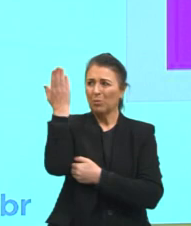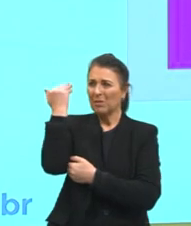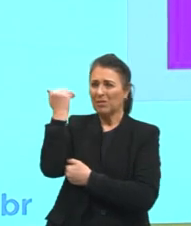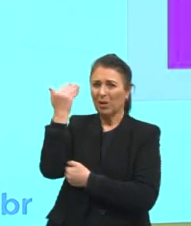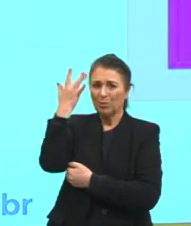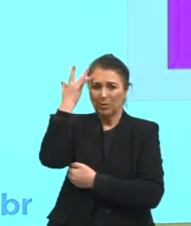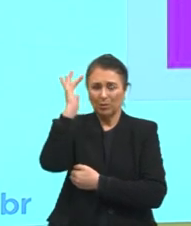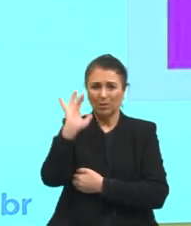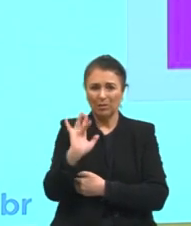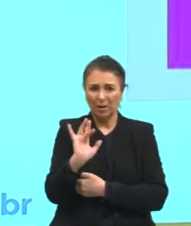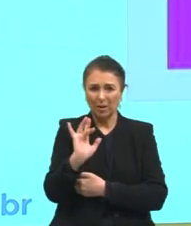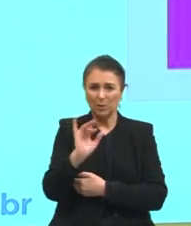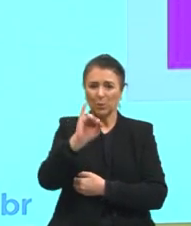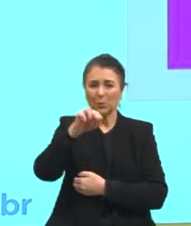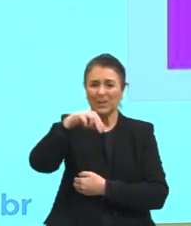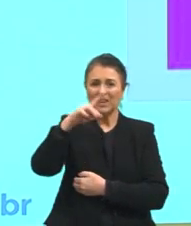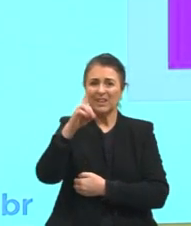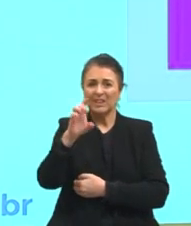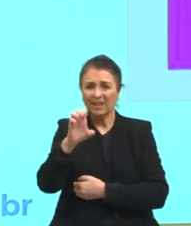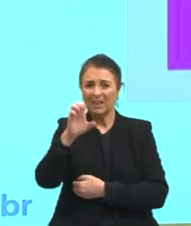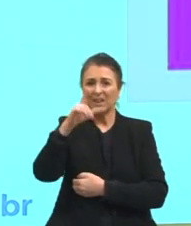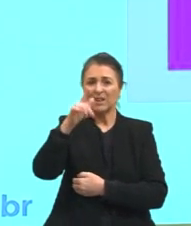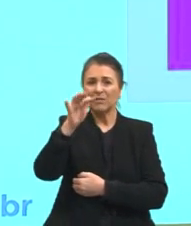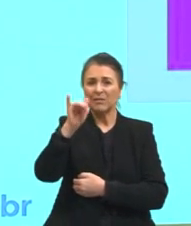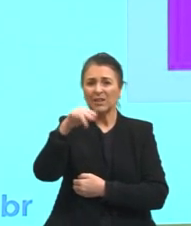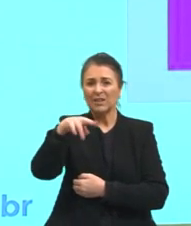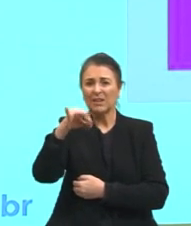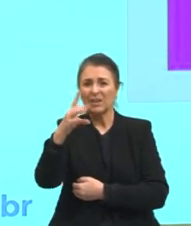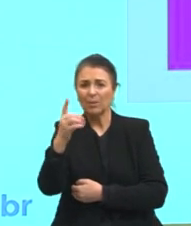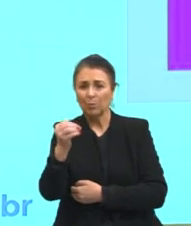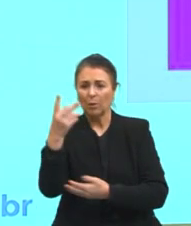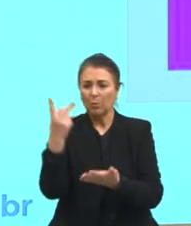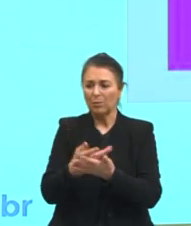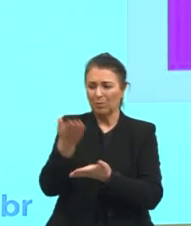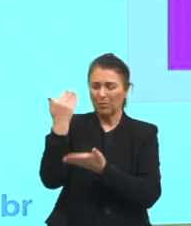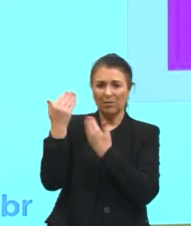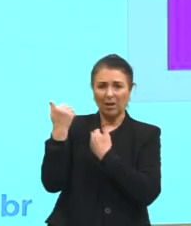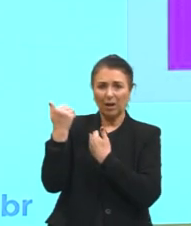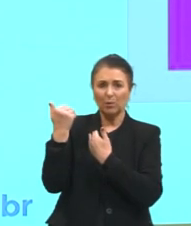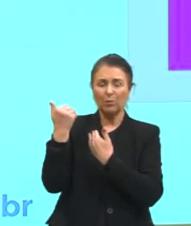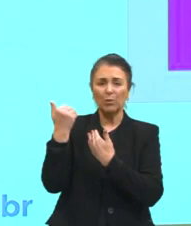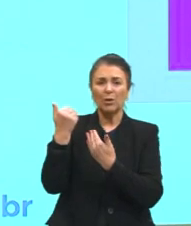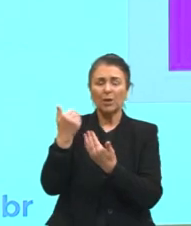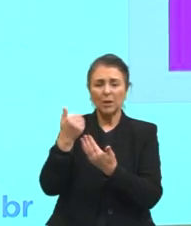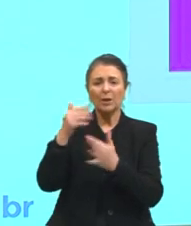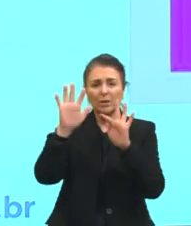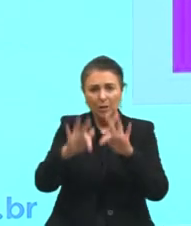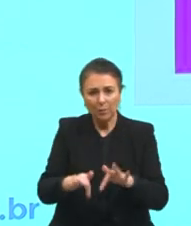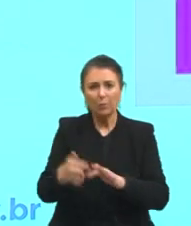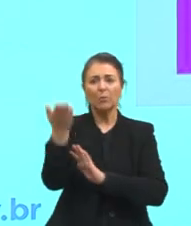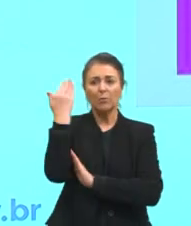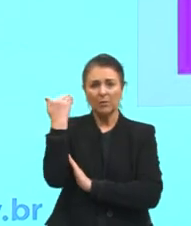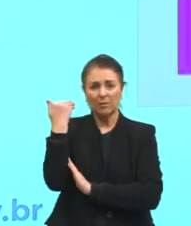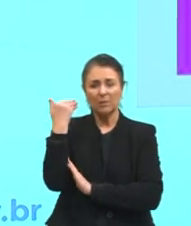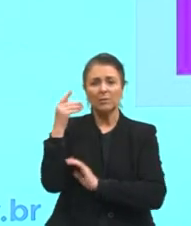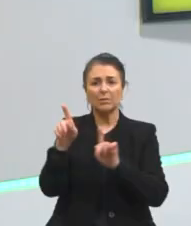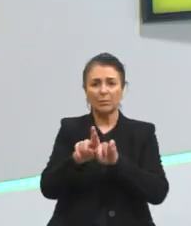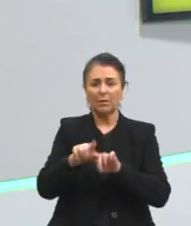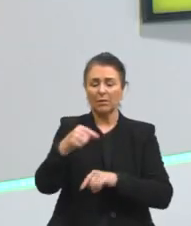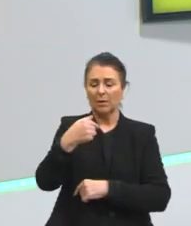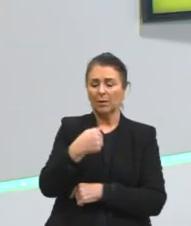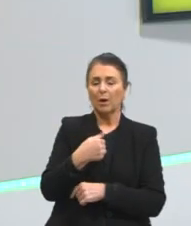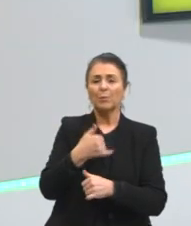uma ação que começou no passado aconteceu no passado e terminou no passado por exemplo eu